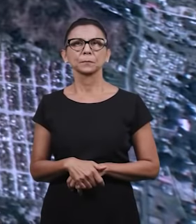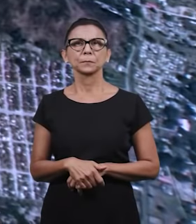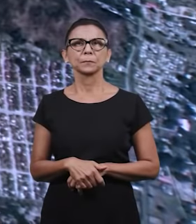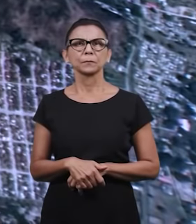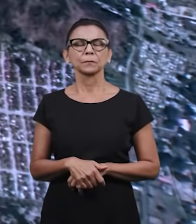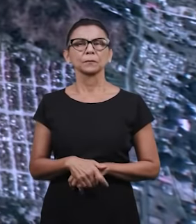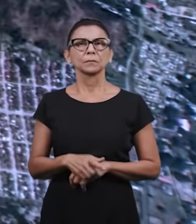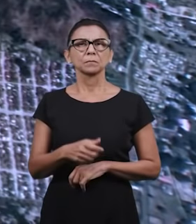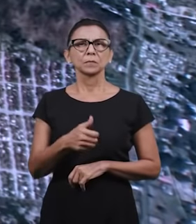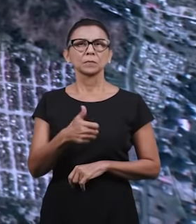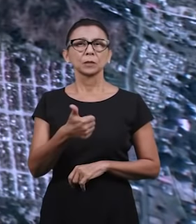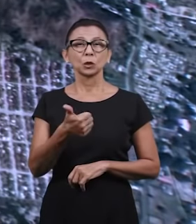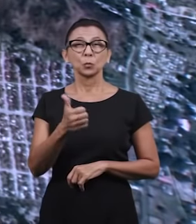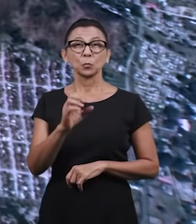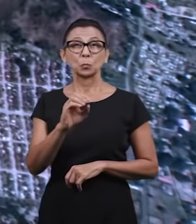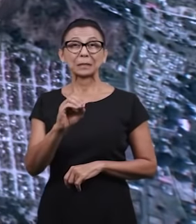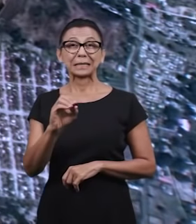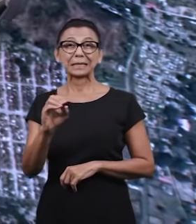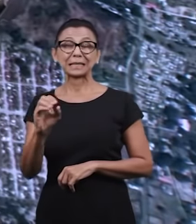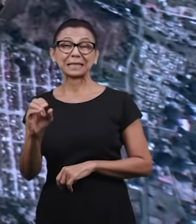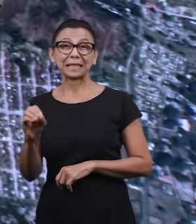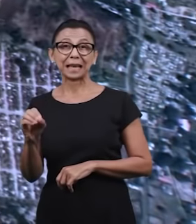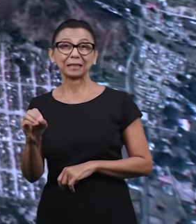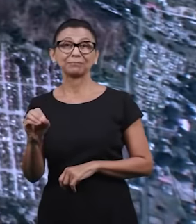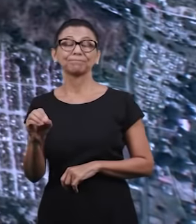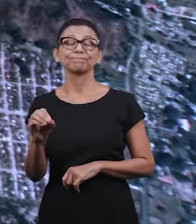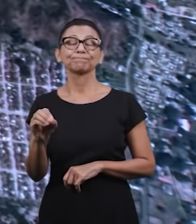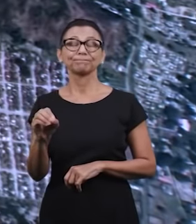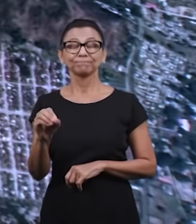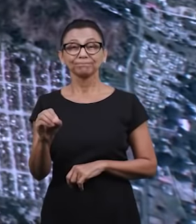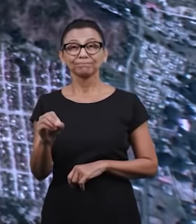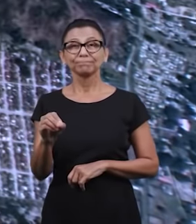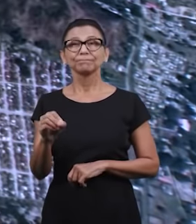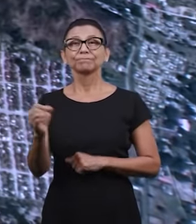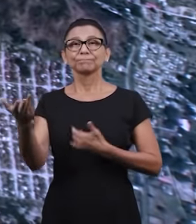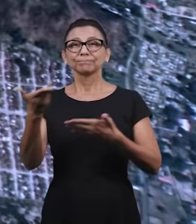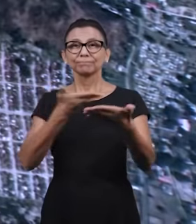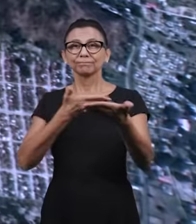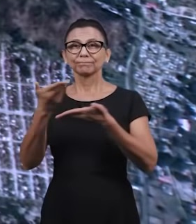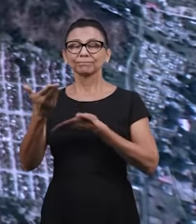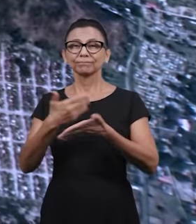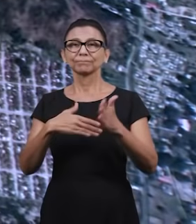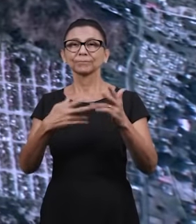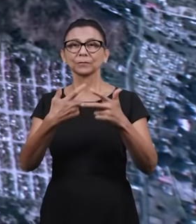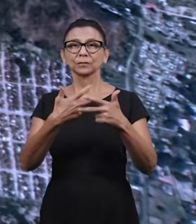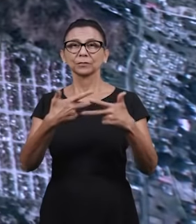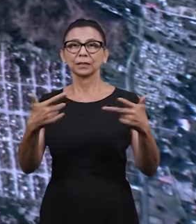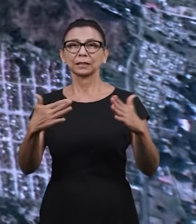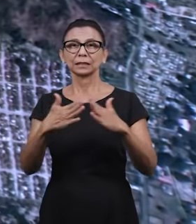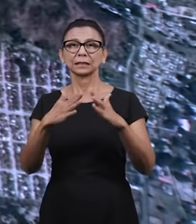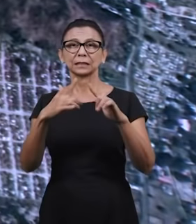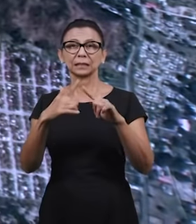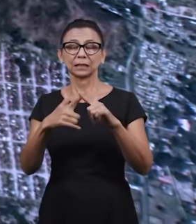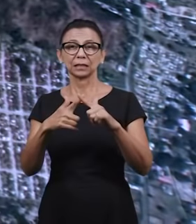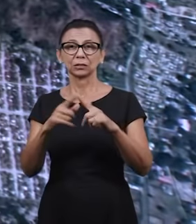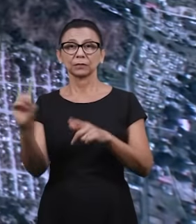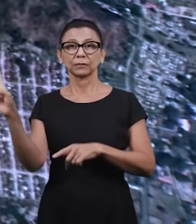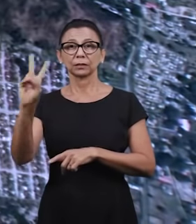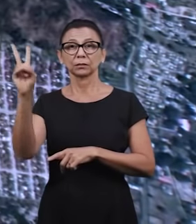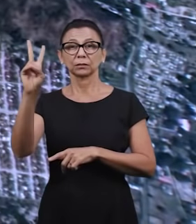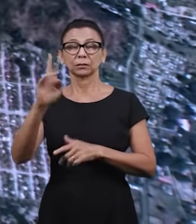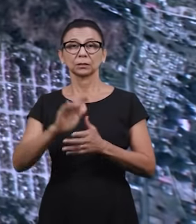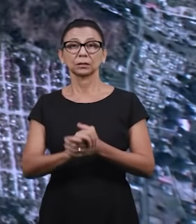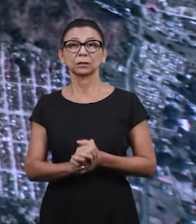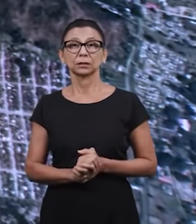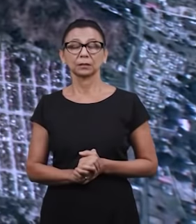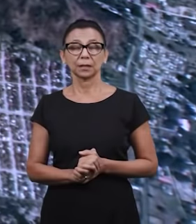centenas de contribuições com estudos bíblicos das igrejas na Venezuela. A última ultrapassou a